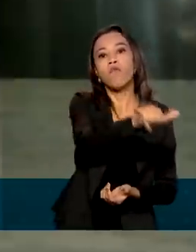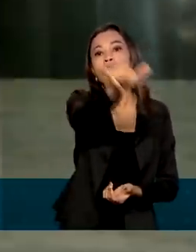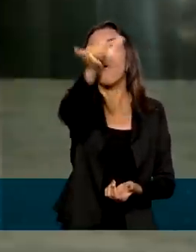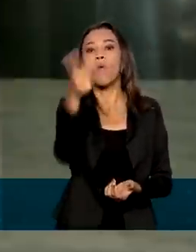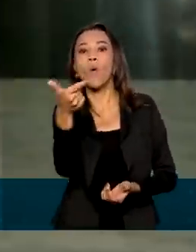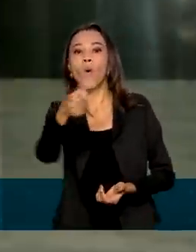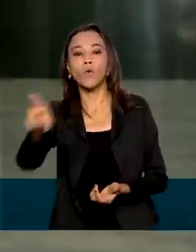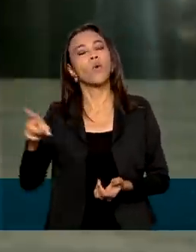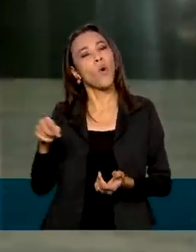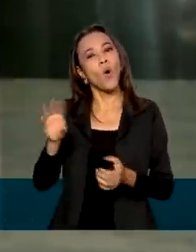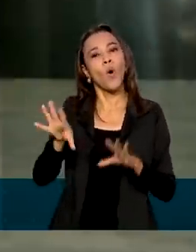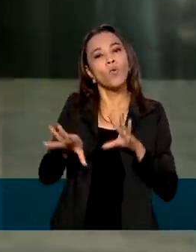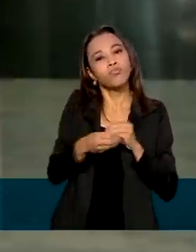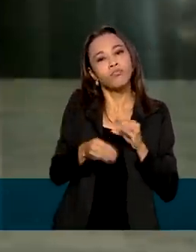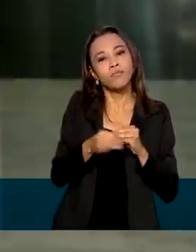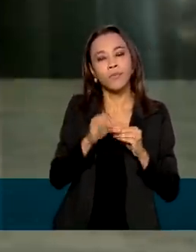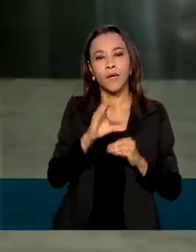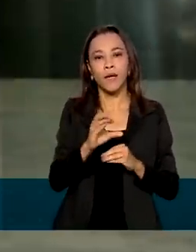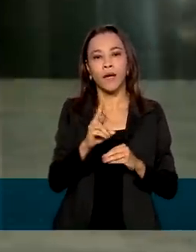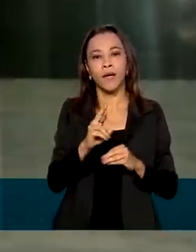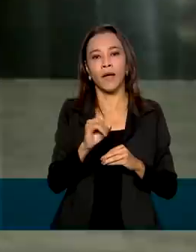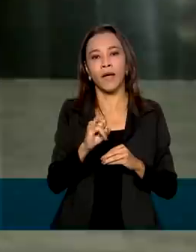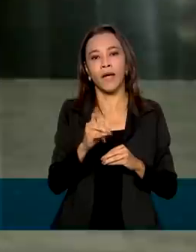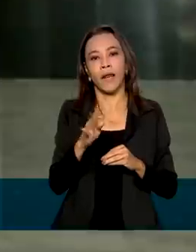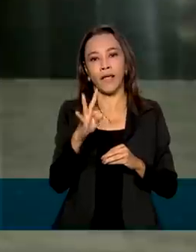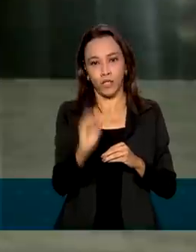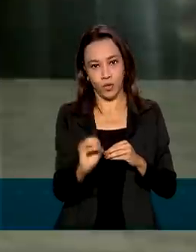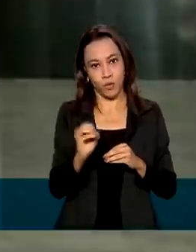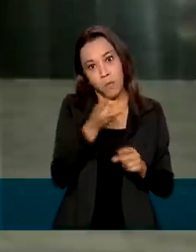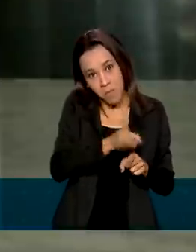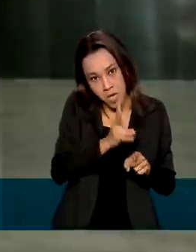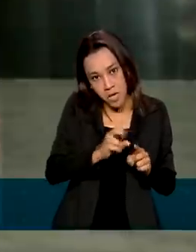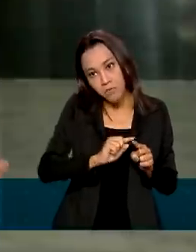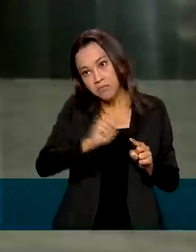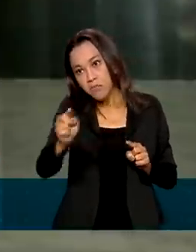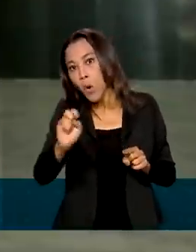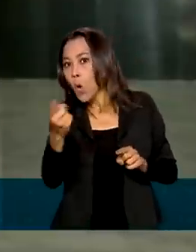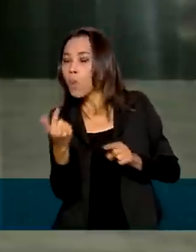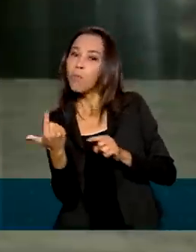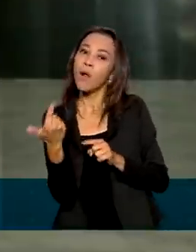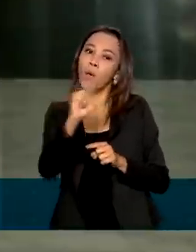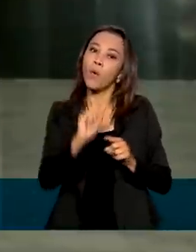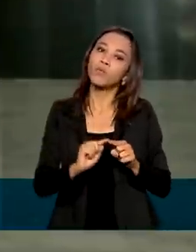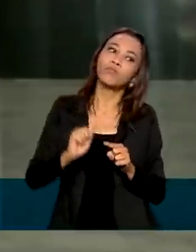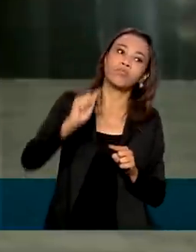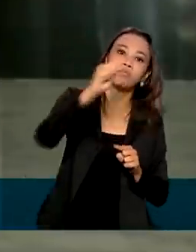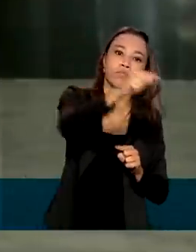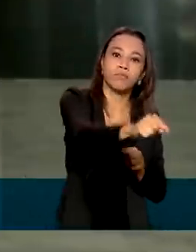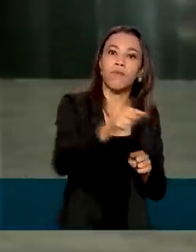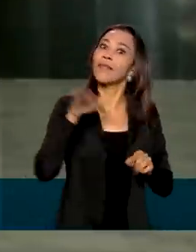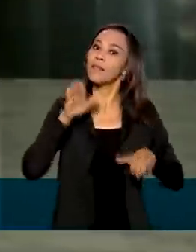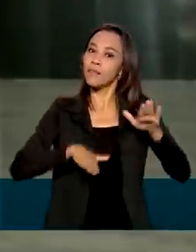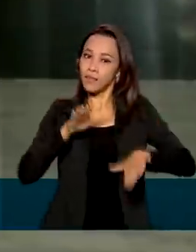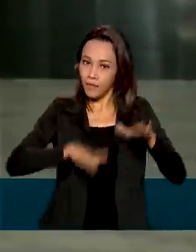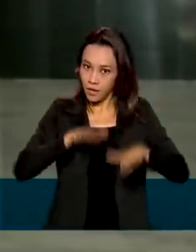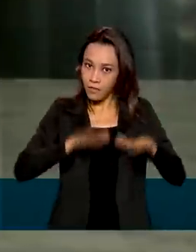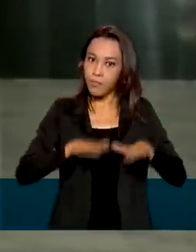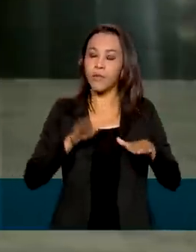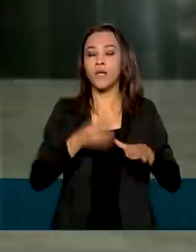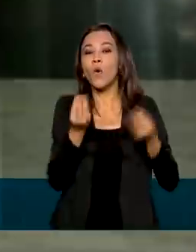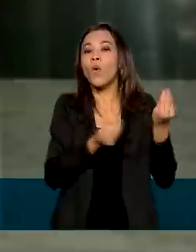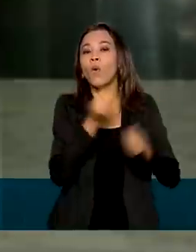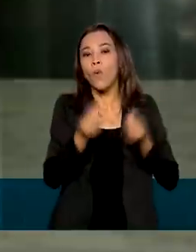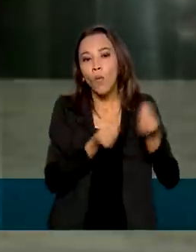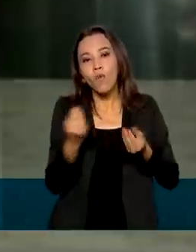também a um crédito, que pode ser usado para ele viajar para o mesmo destino ou para o outro. Isso ocorre independentemente do meio de